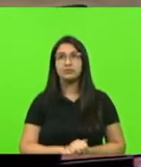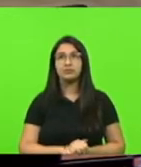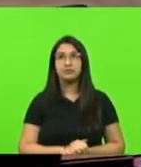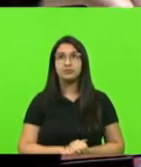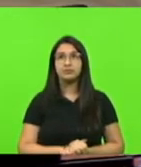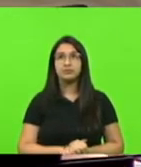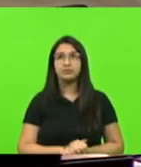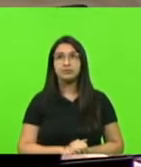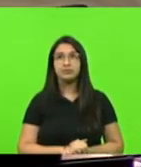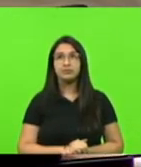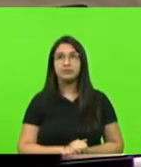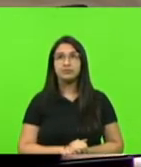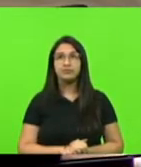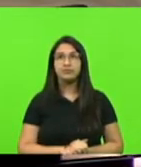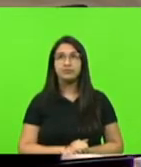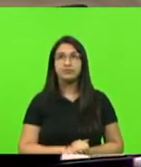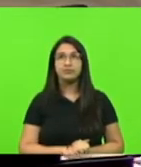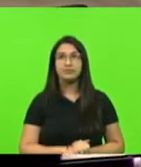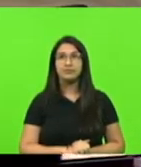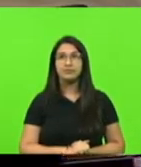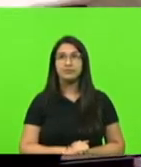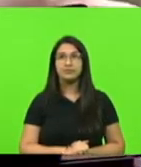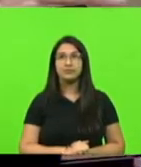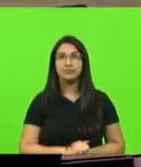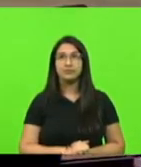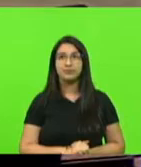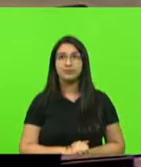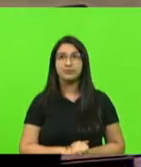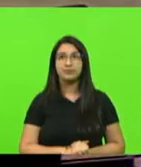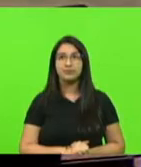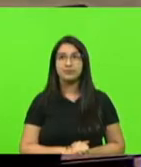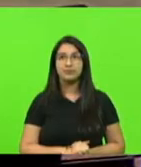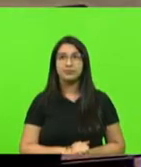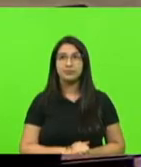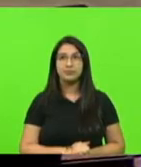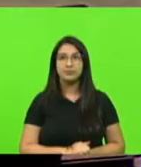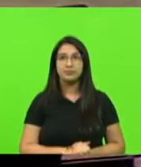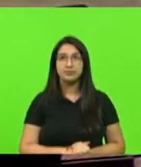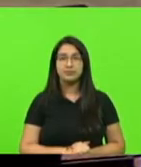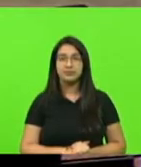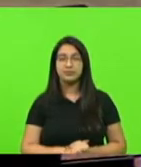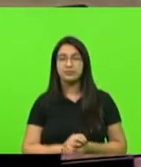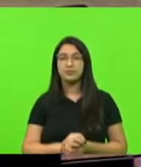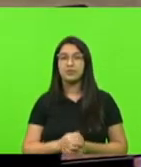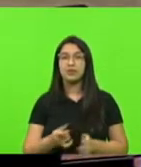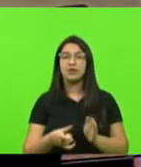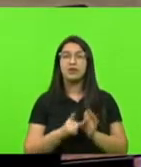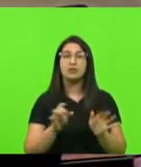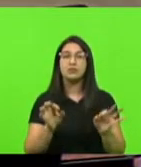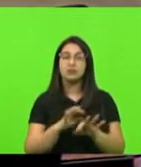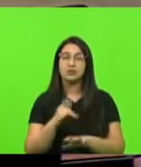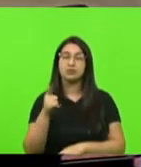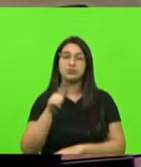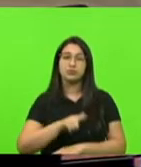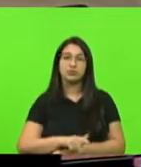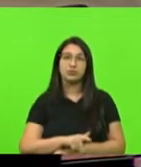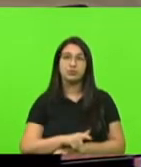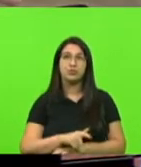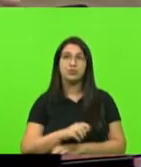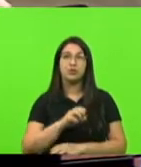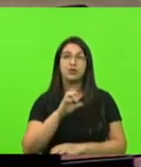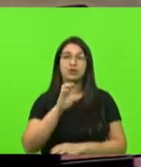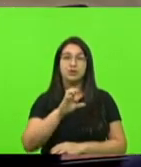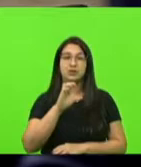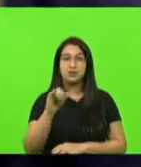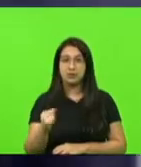Mais 30 segundos, deputado. Senhor presidente, para concluir. Então, para concluir, mais uma vez repetindo, não é porque a comissão,